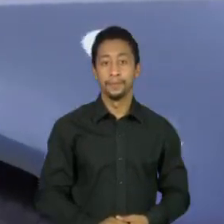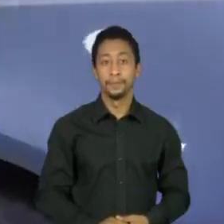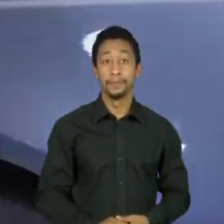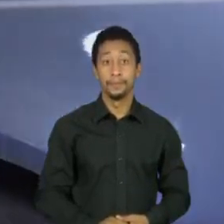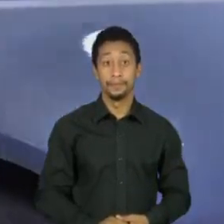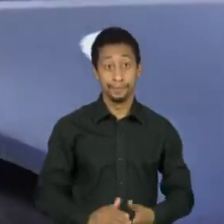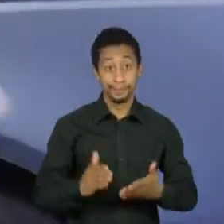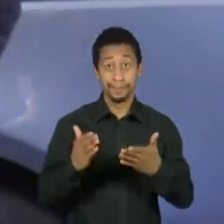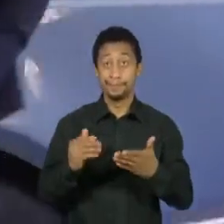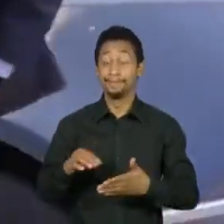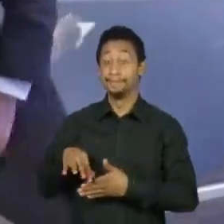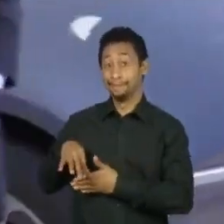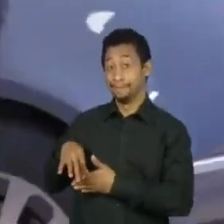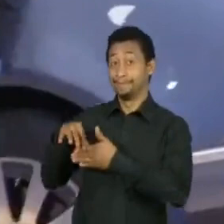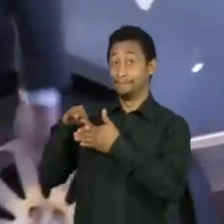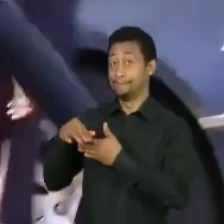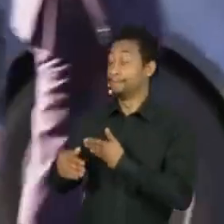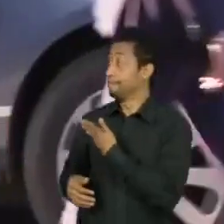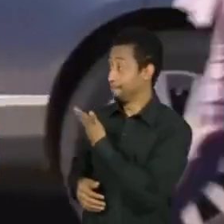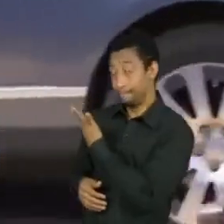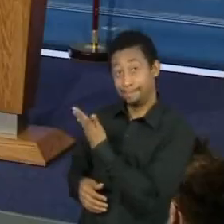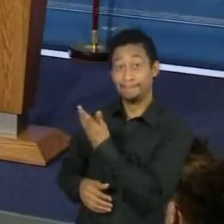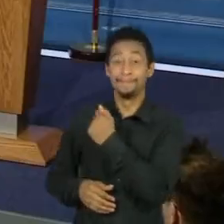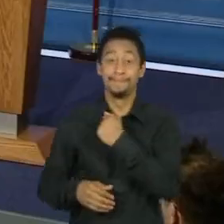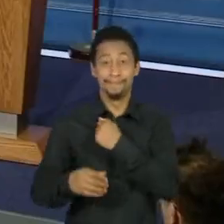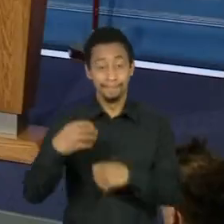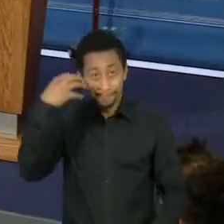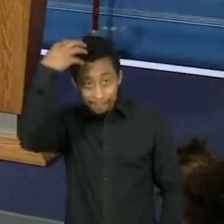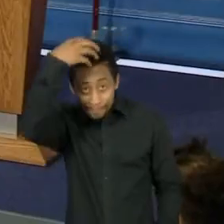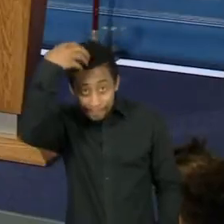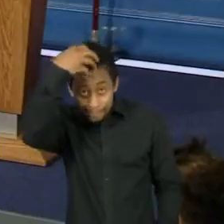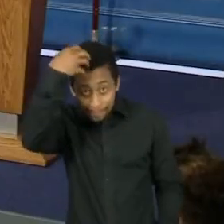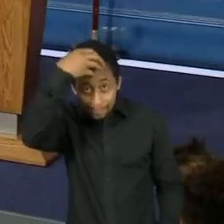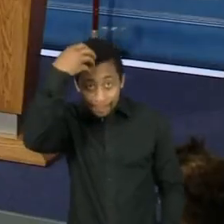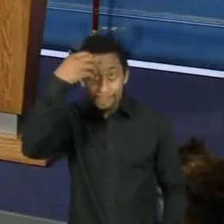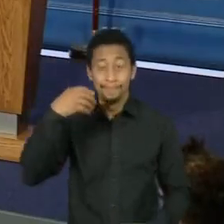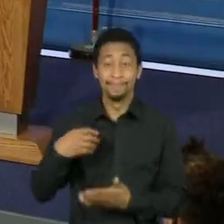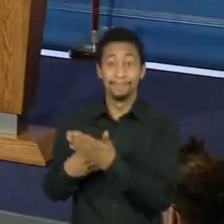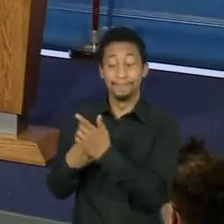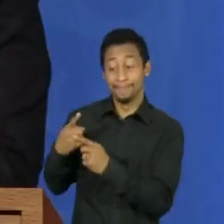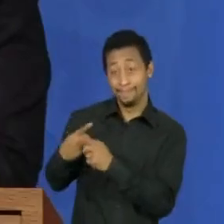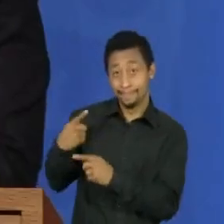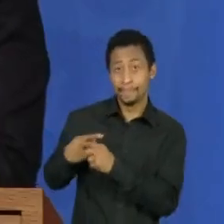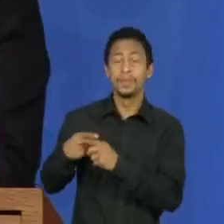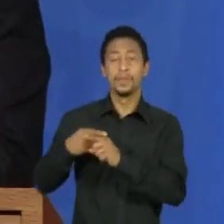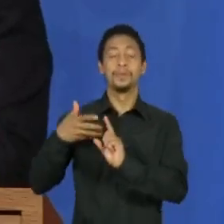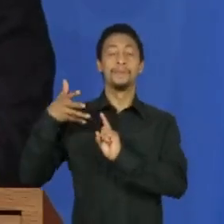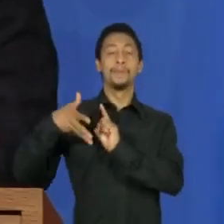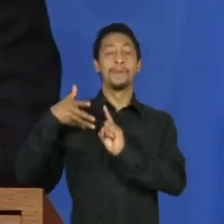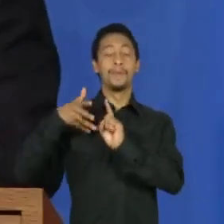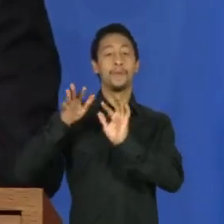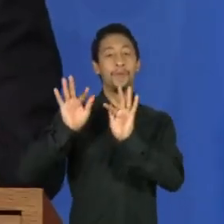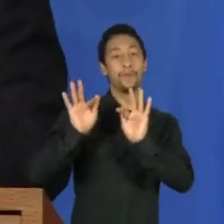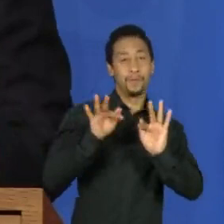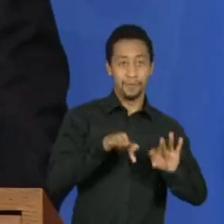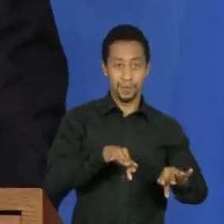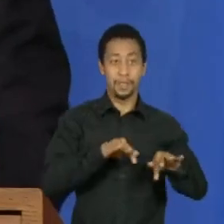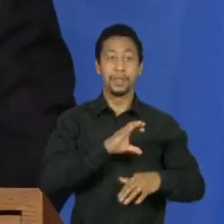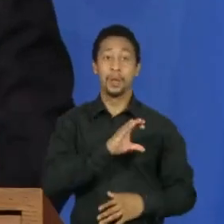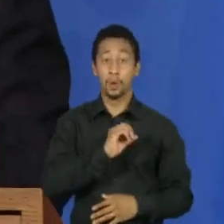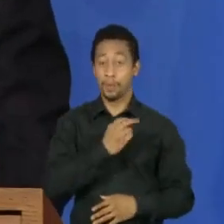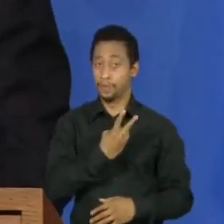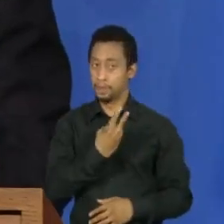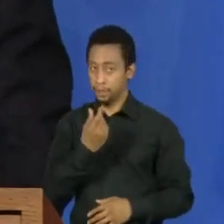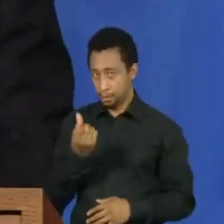Como anfitrião, o premier britânico Boris Johnson fez um discurso de encerramento para salvar a conferência do